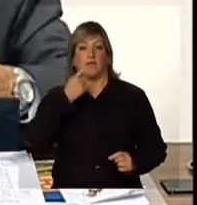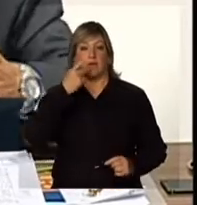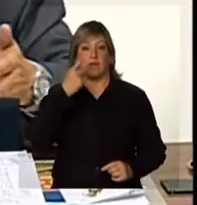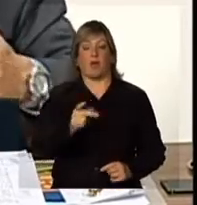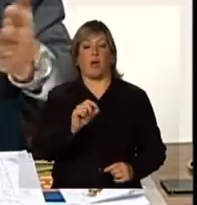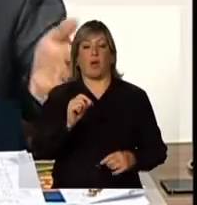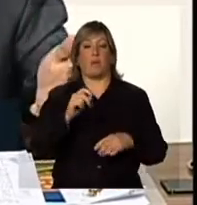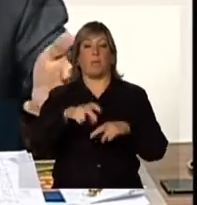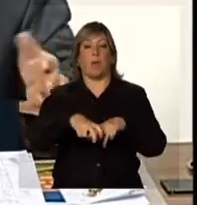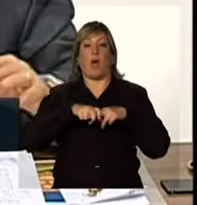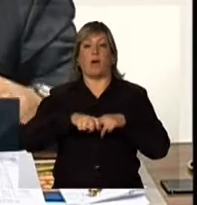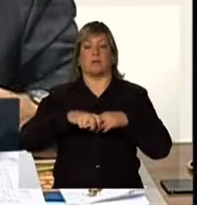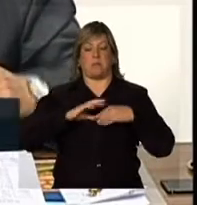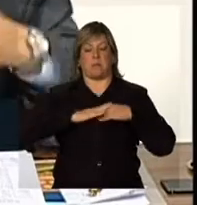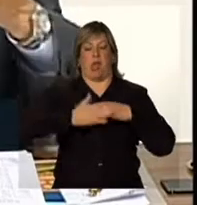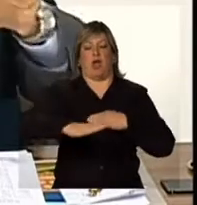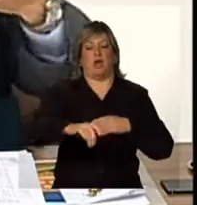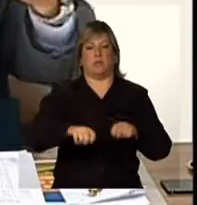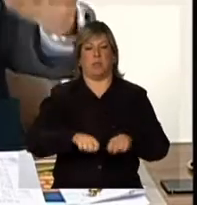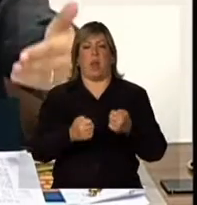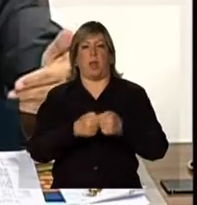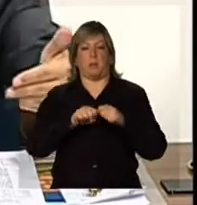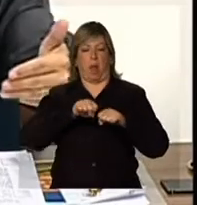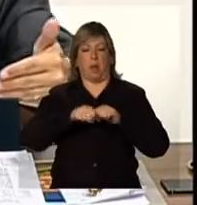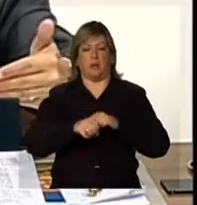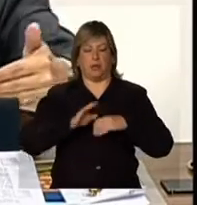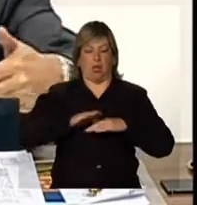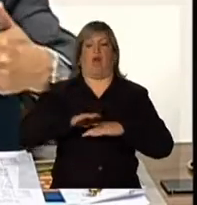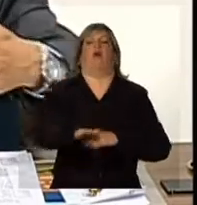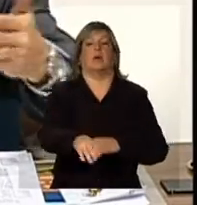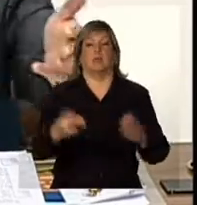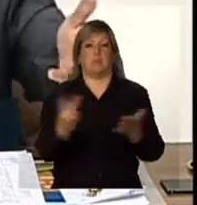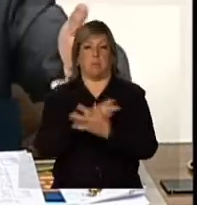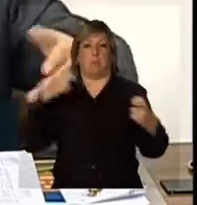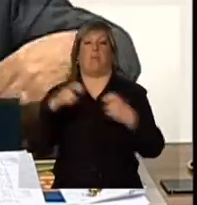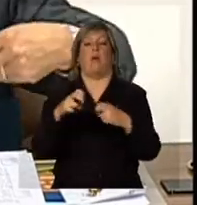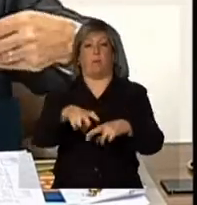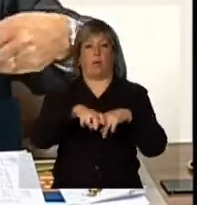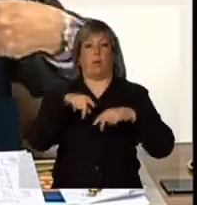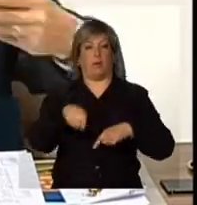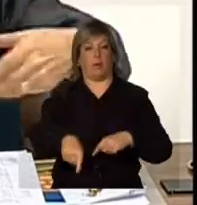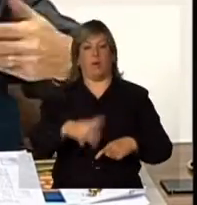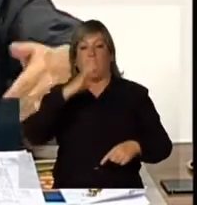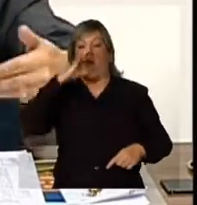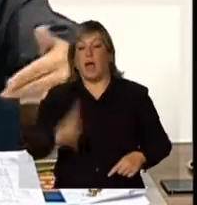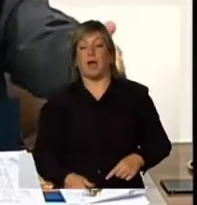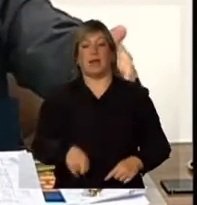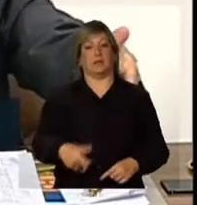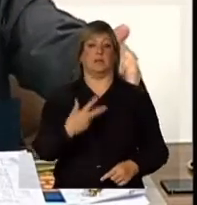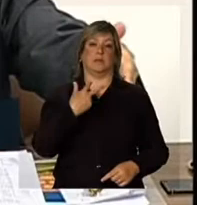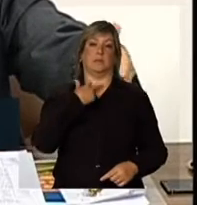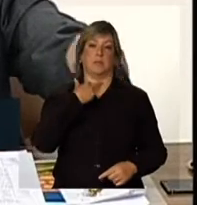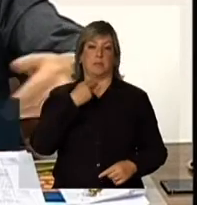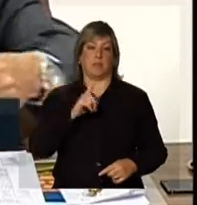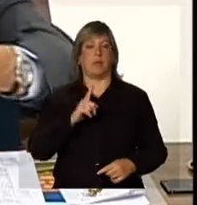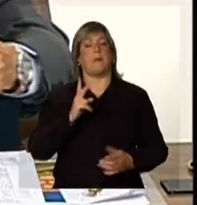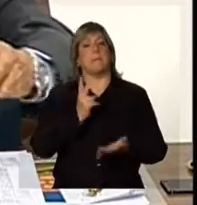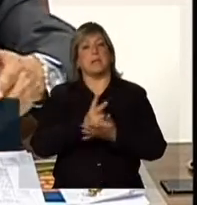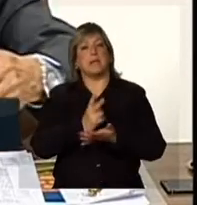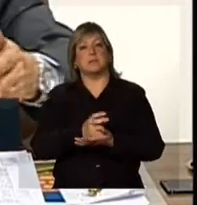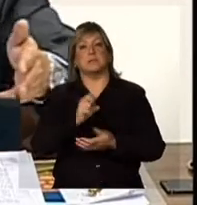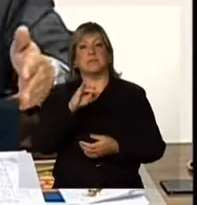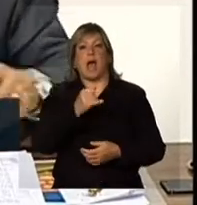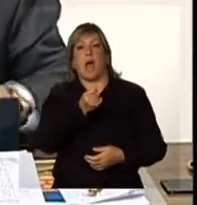das rodovias, ainda que alguma parte dos acidentes possa decorrer de